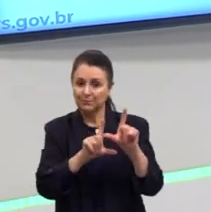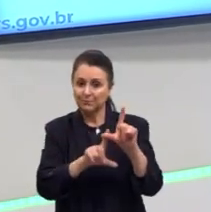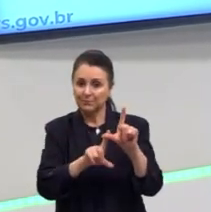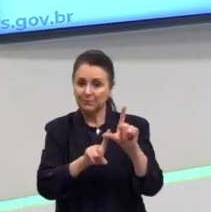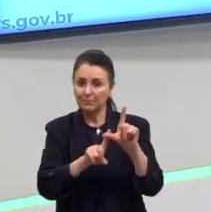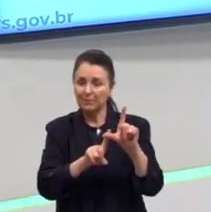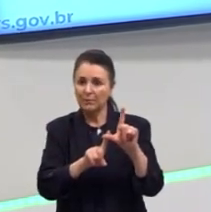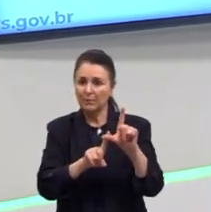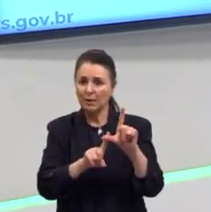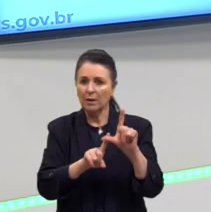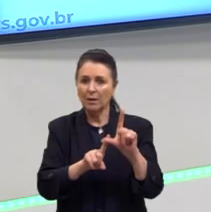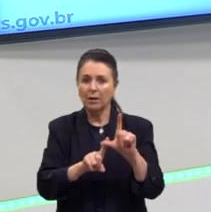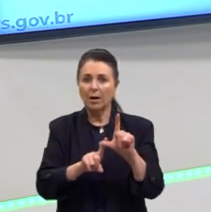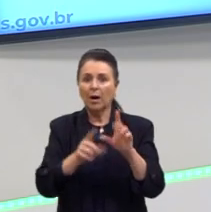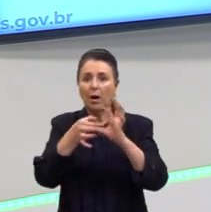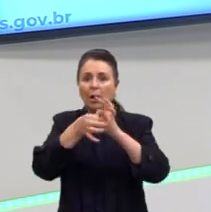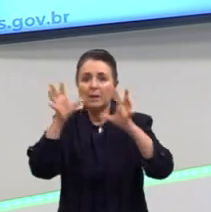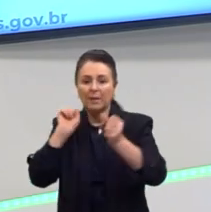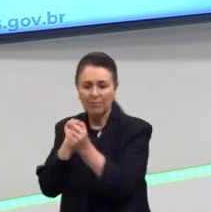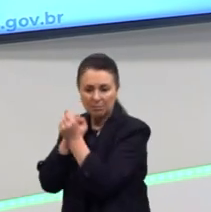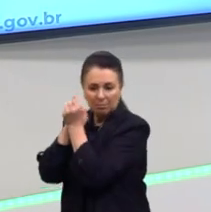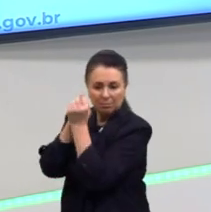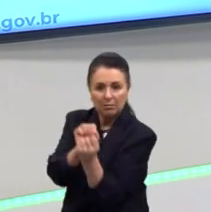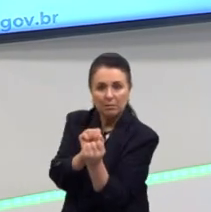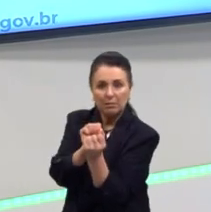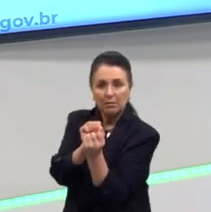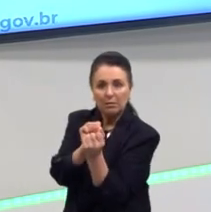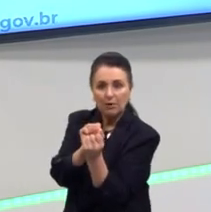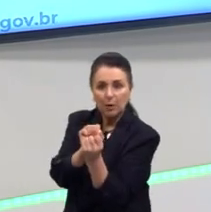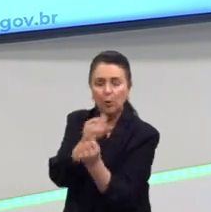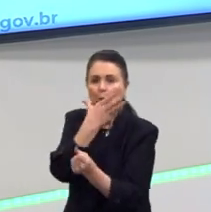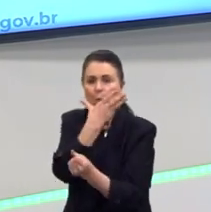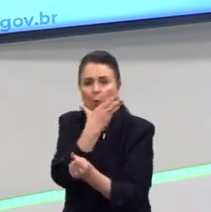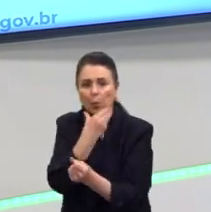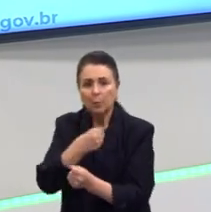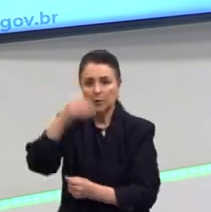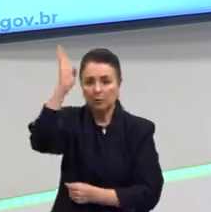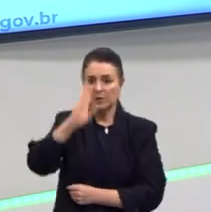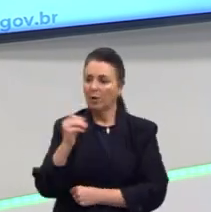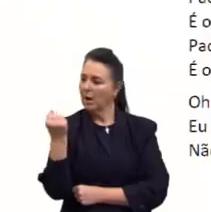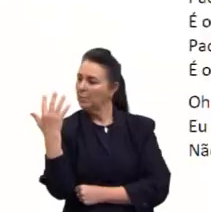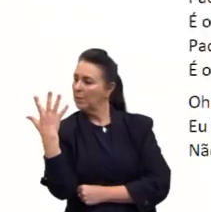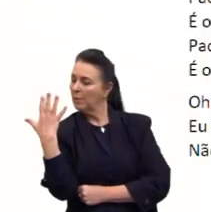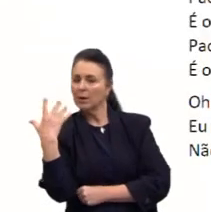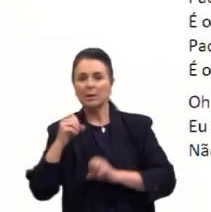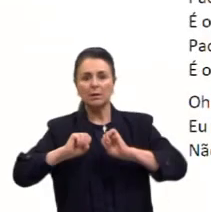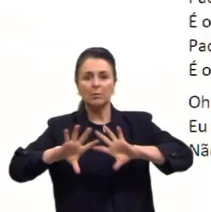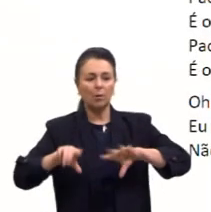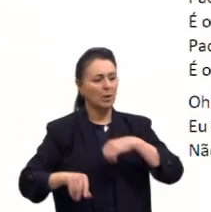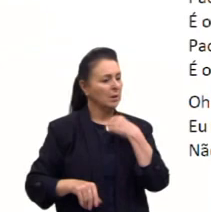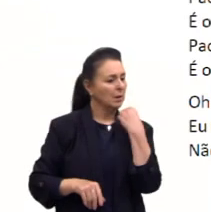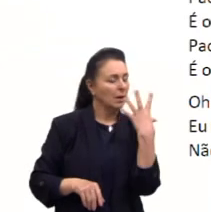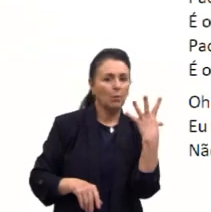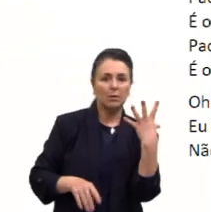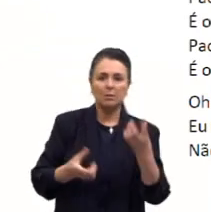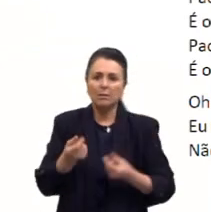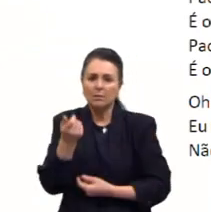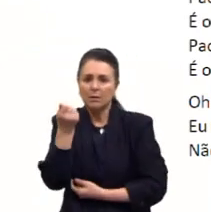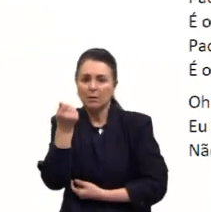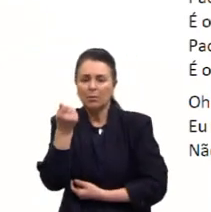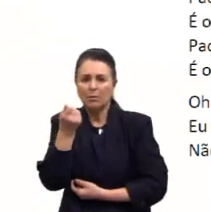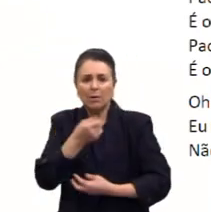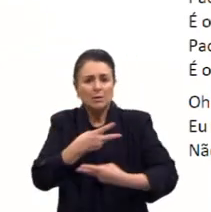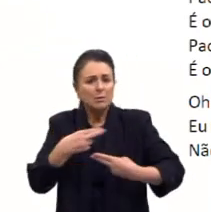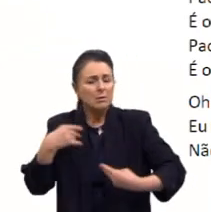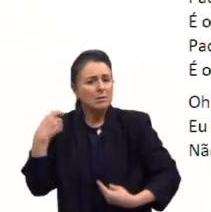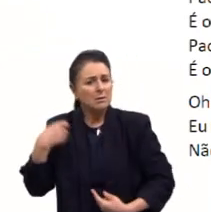a abolir a escravidão, abolir a escravidão do caboclo brasileiro numa mão educação e na outra dinheiro, as necessidades